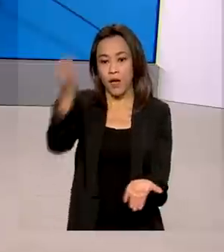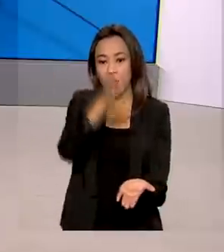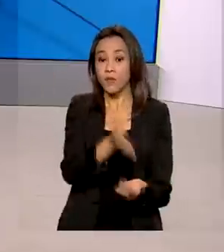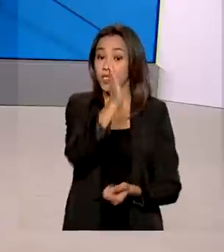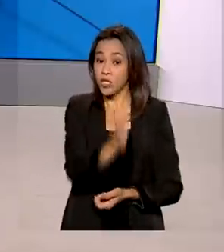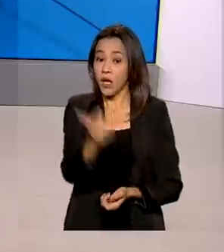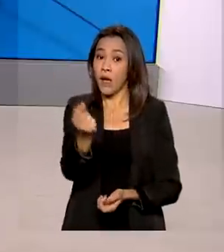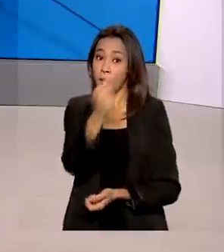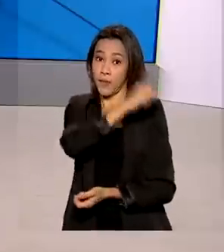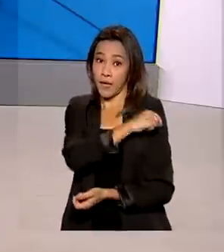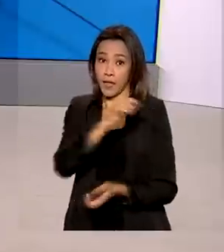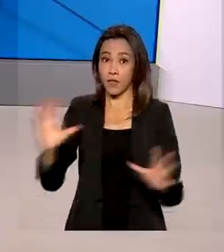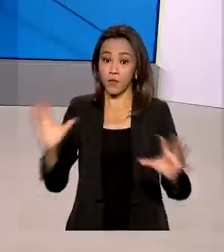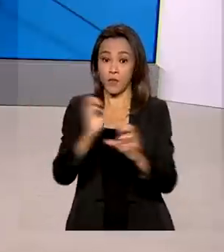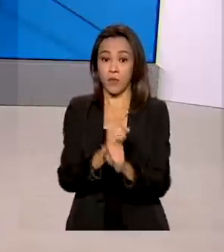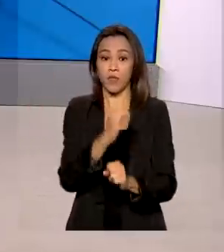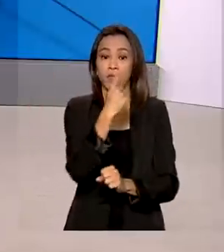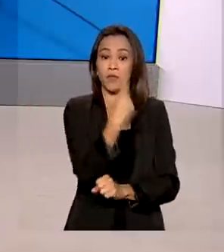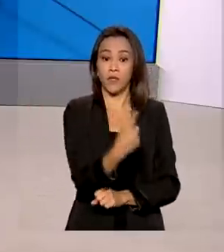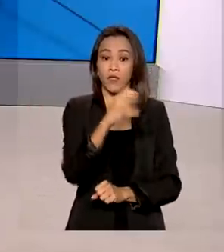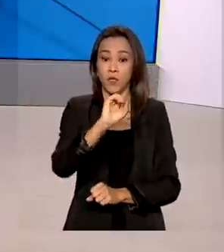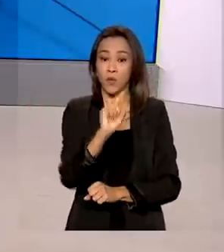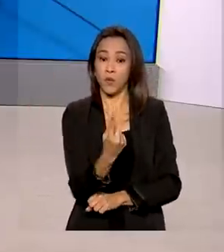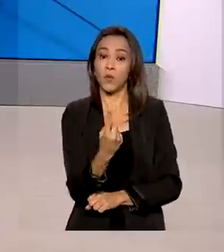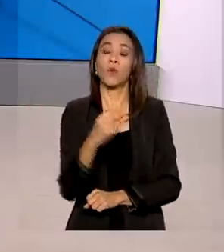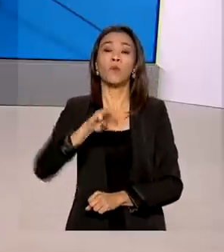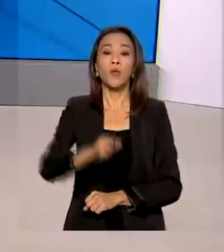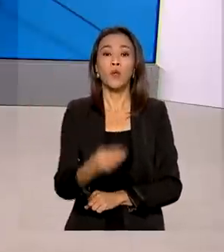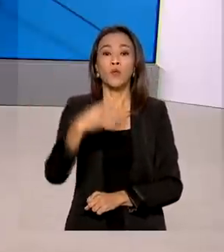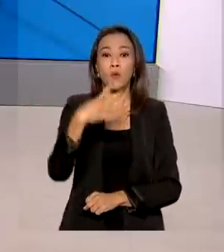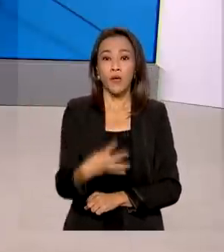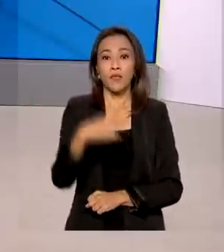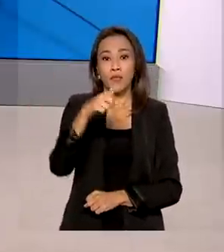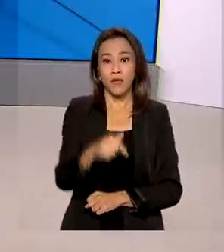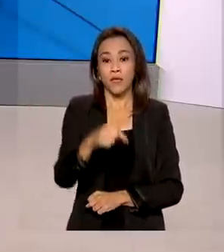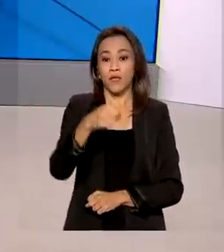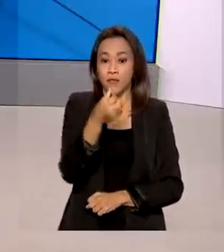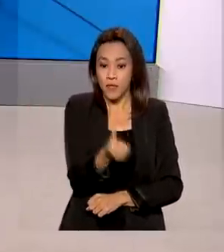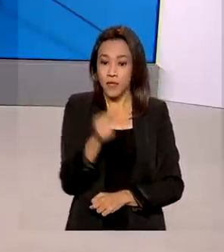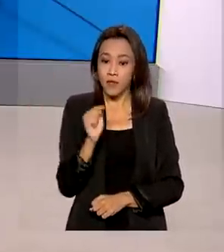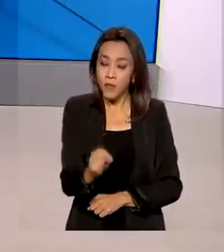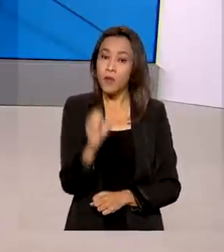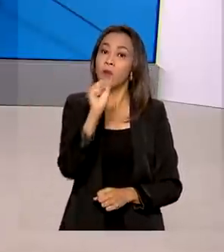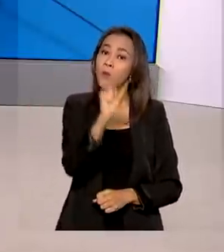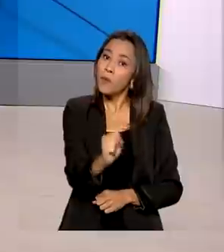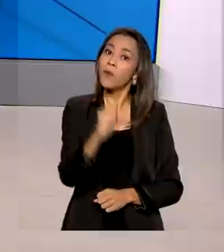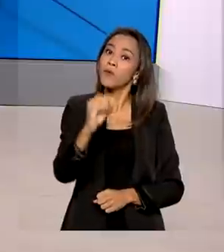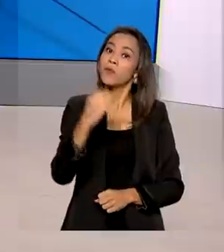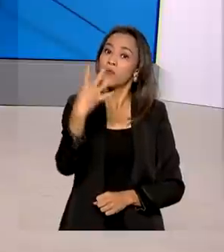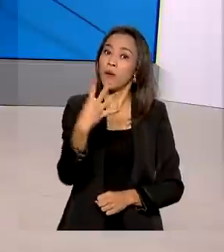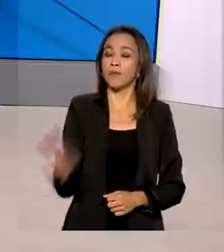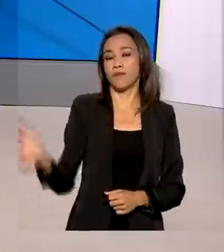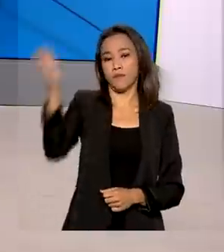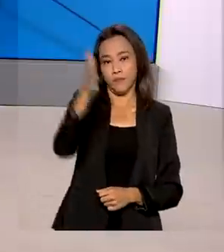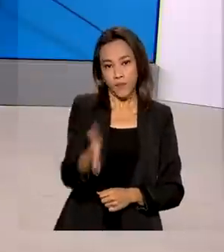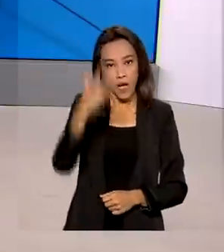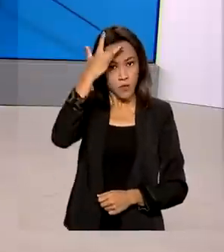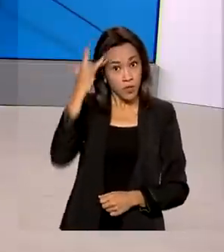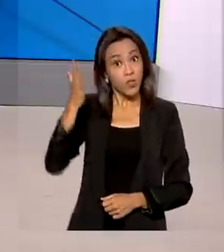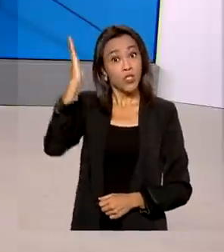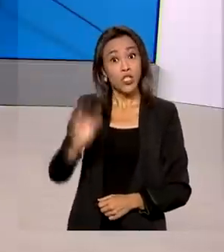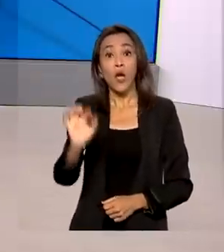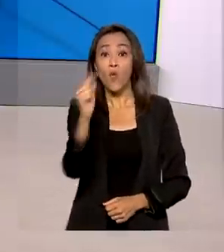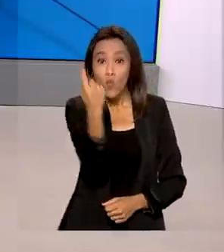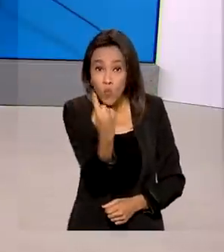aplicadas somam 101 milhões, 476 mil, 804. As pessoas que vacinaram com